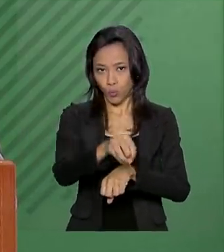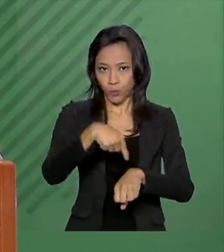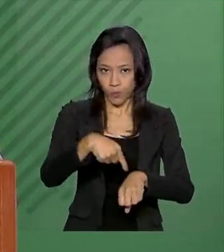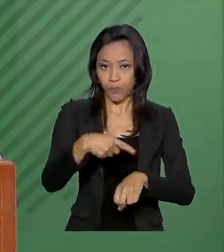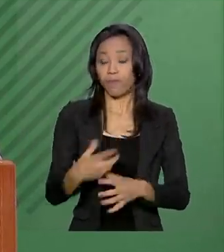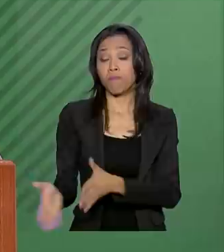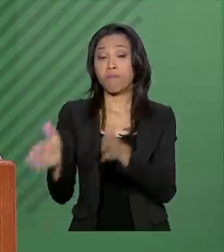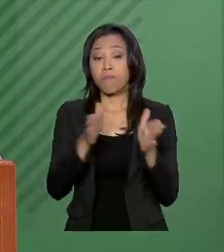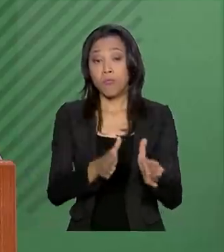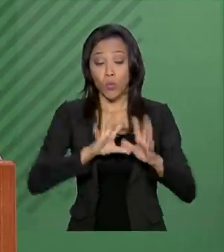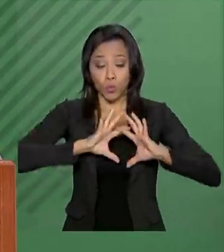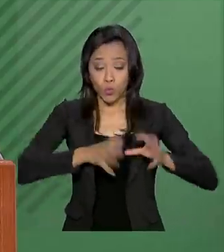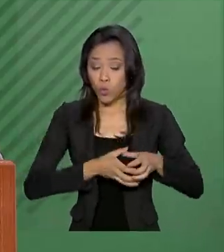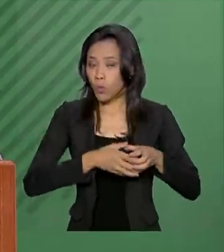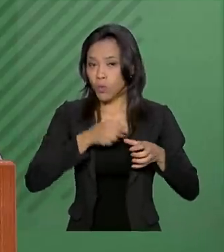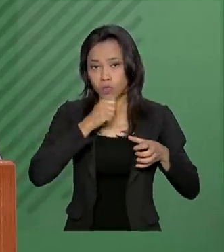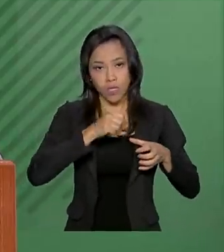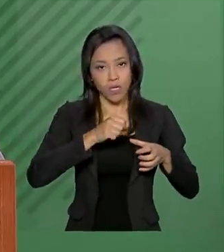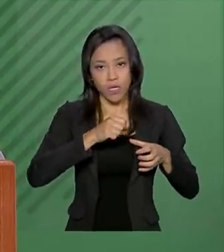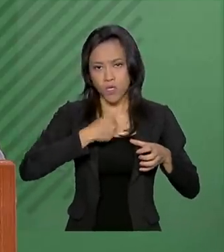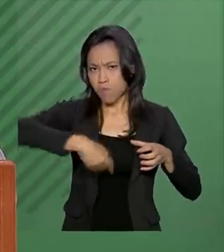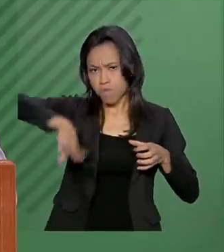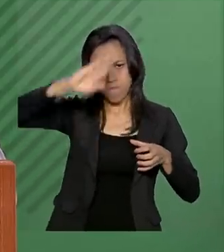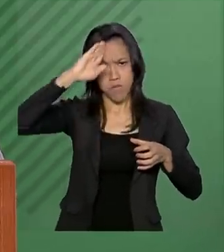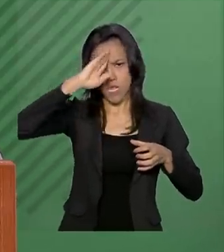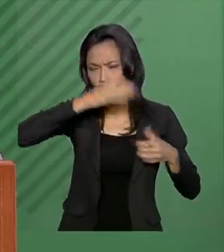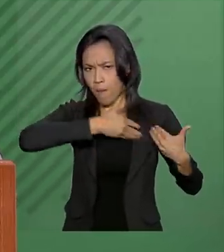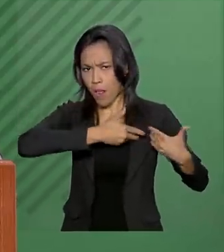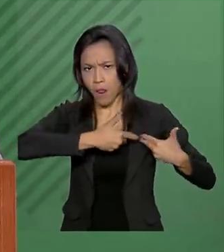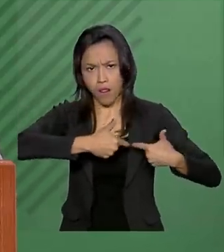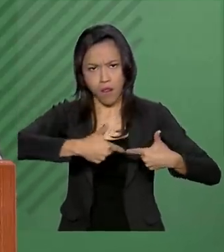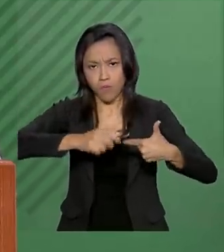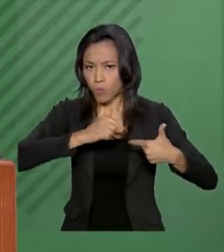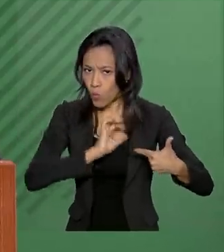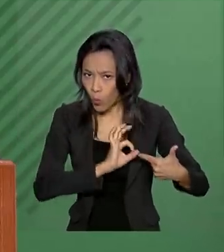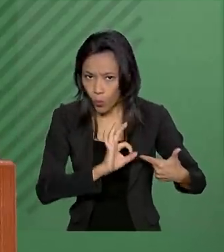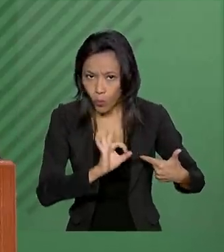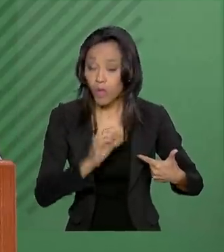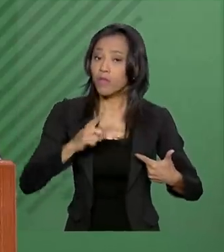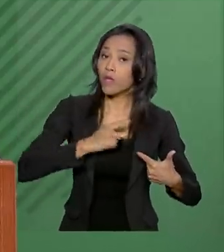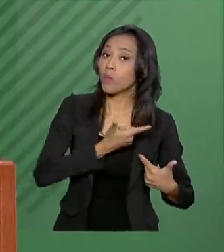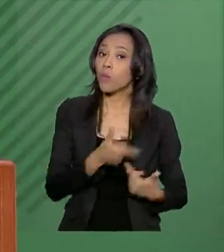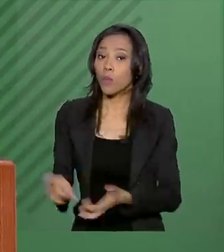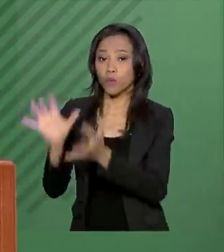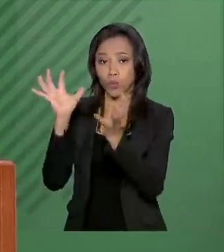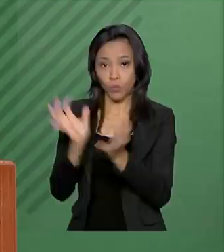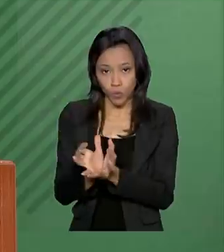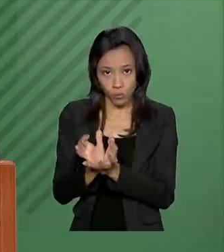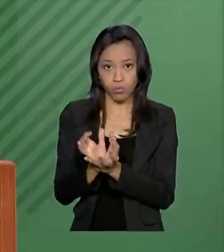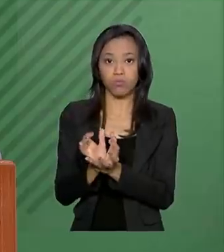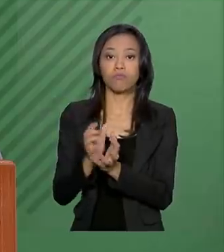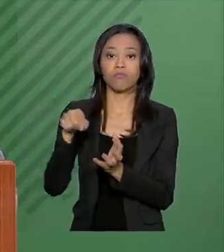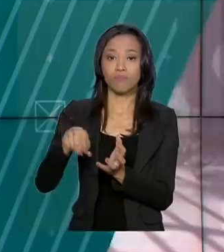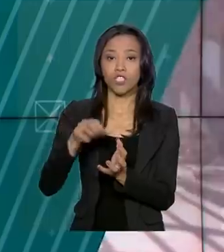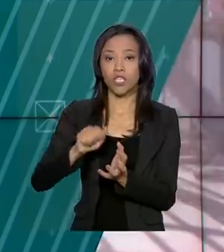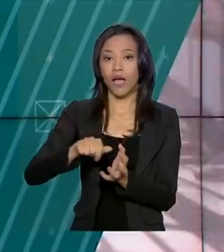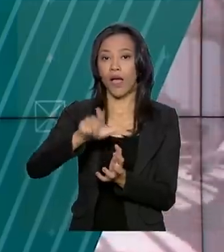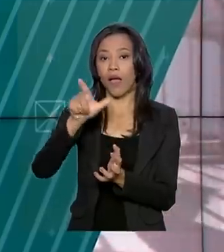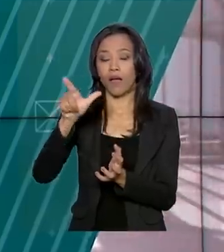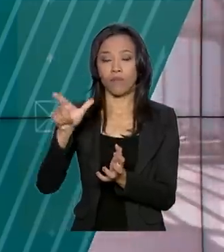não são militares de carreira fazem parte do programa de atletas de alto rendimento das Forças Armadas.